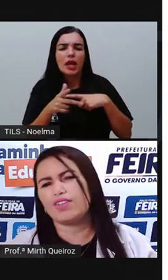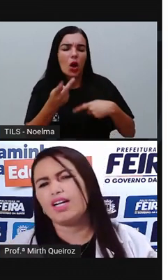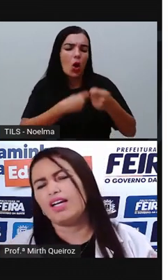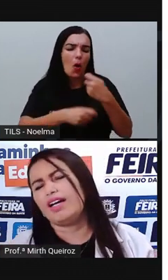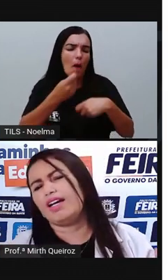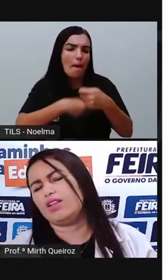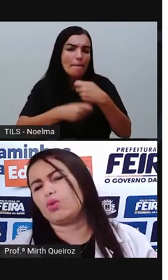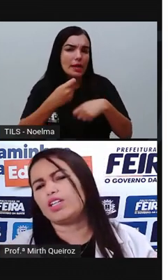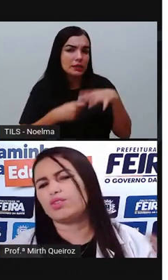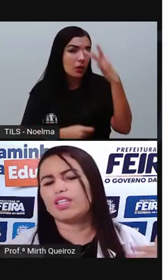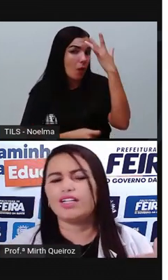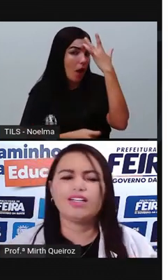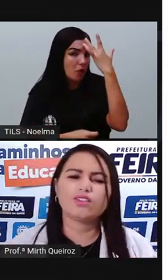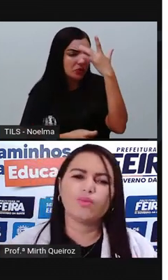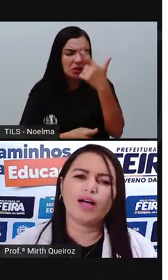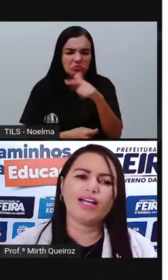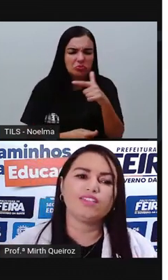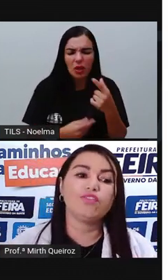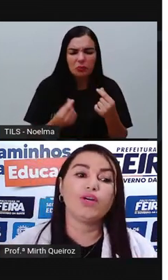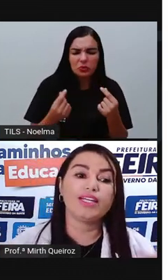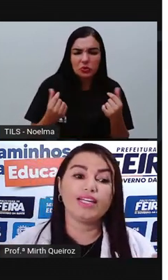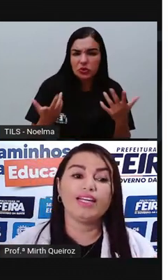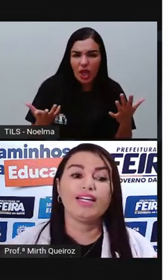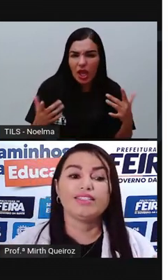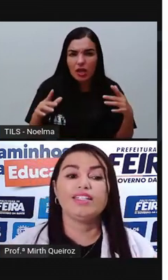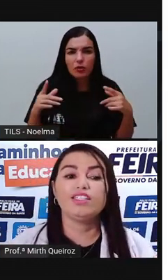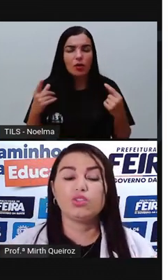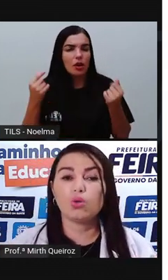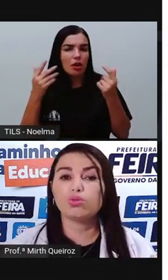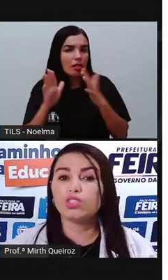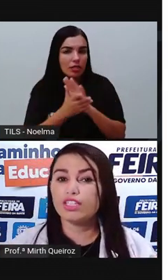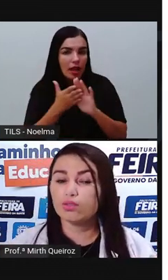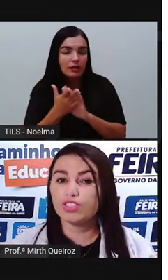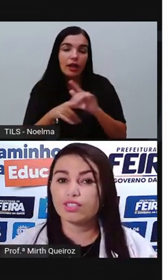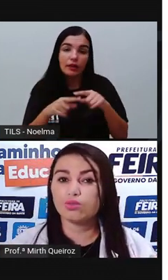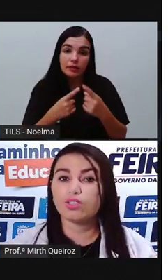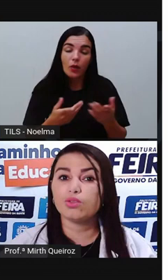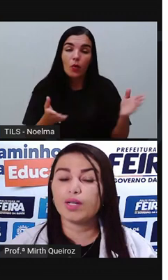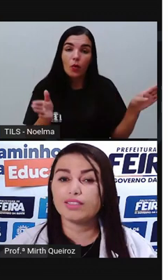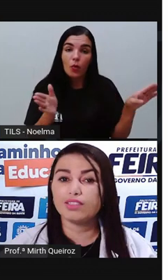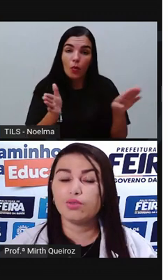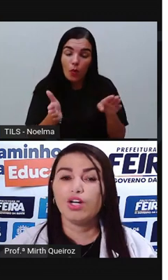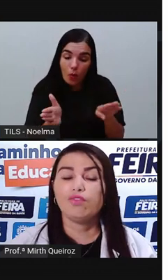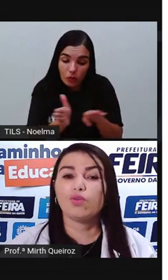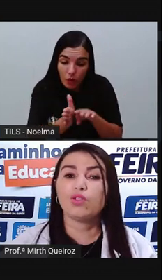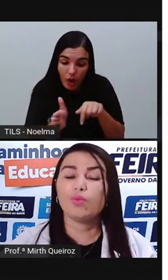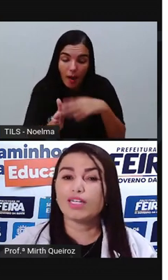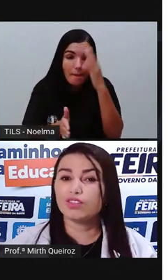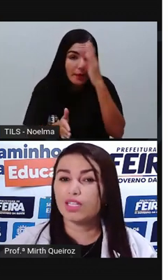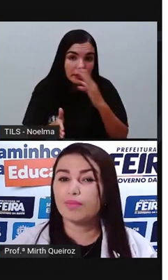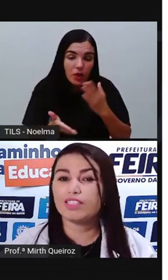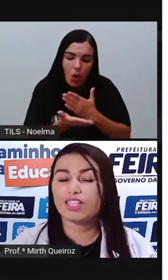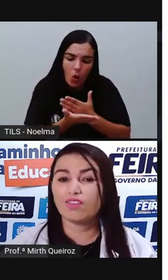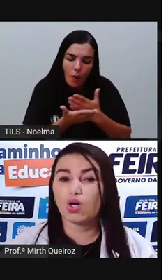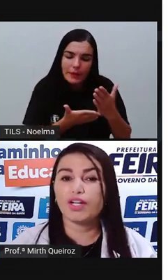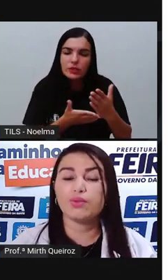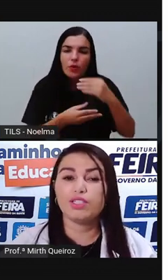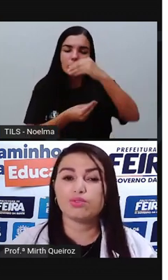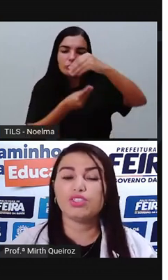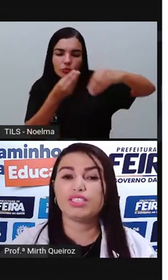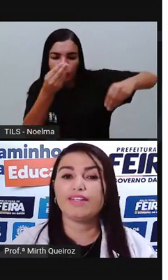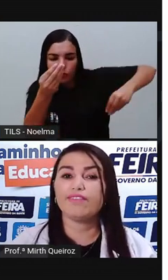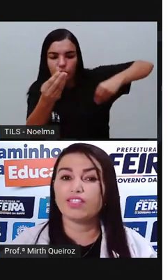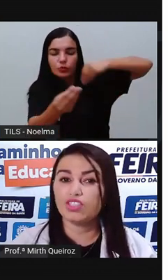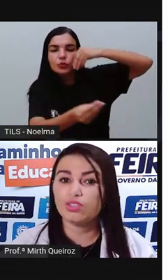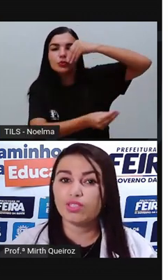quando não estava lucrando tanto, mas foi que se iniciou o ciclo de açúcar no Brasil. Foi quando o Brasil também estava correndo